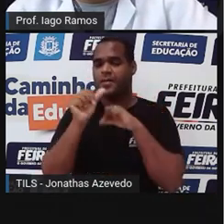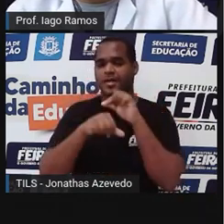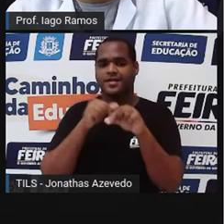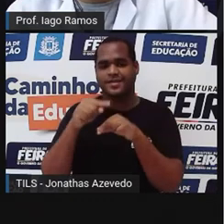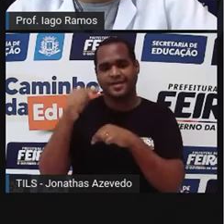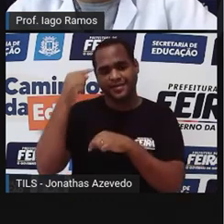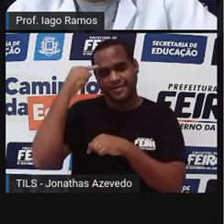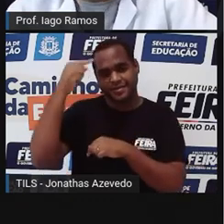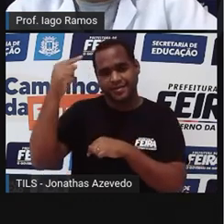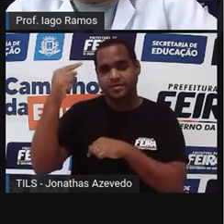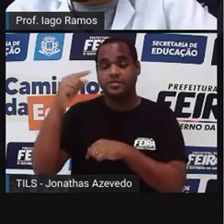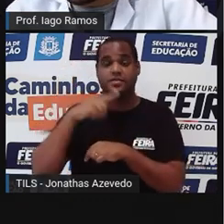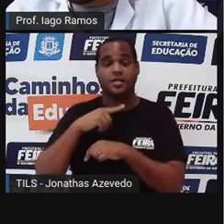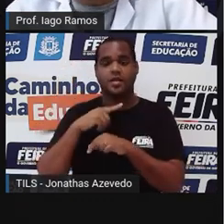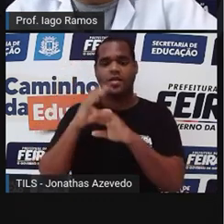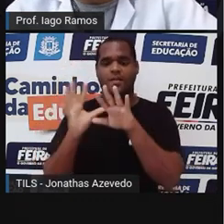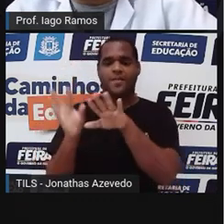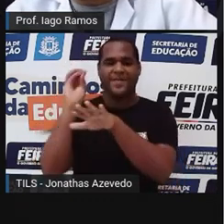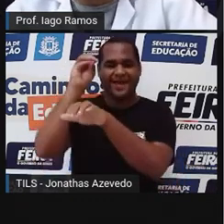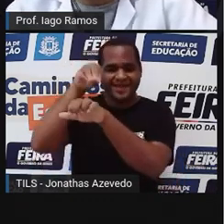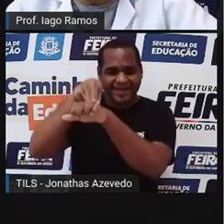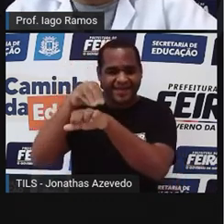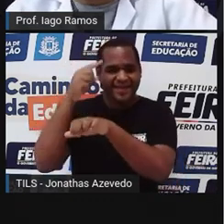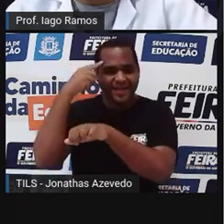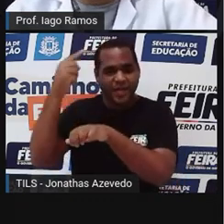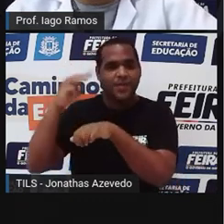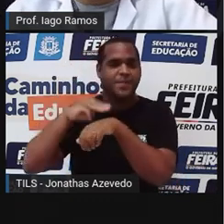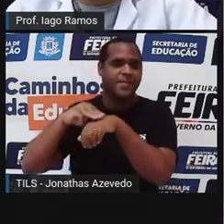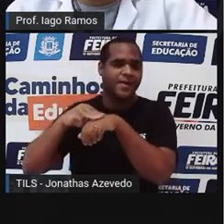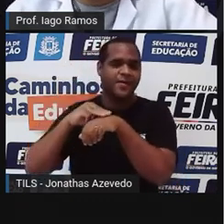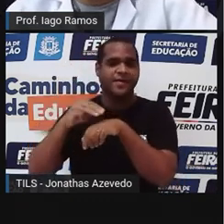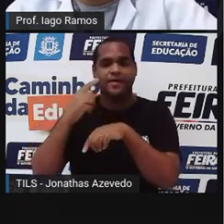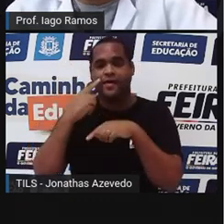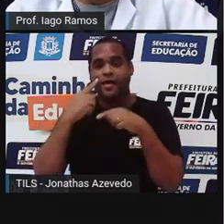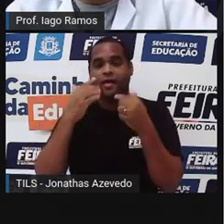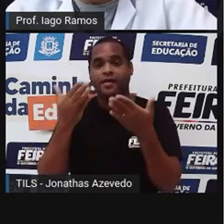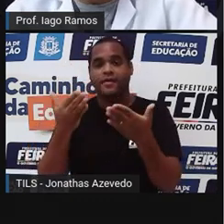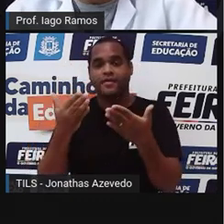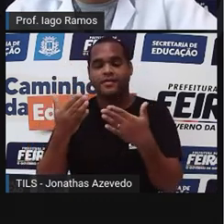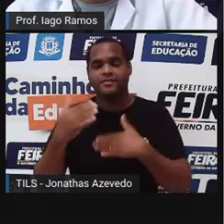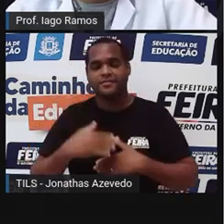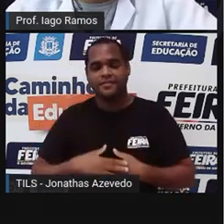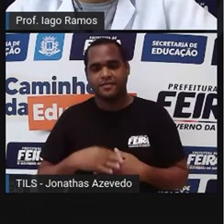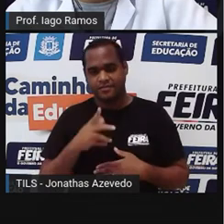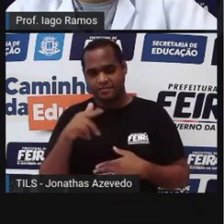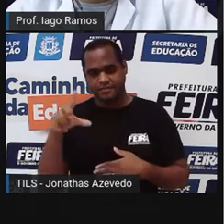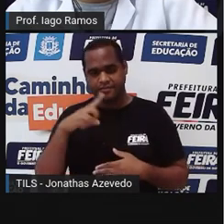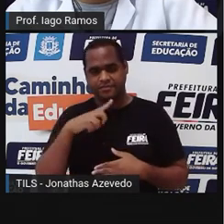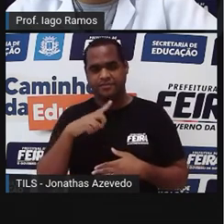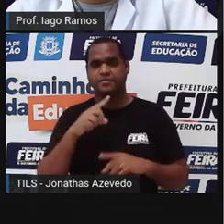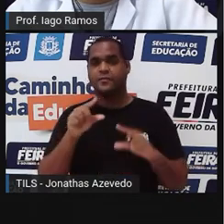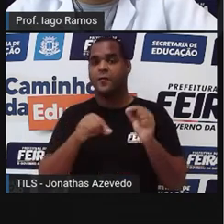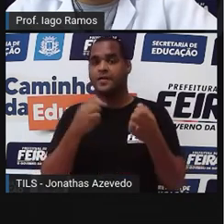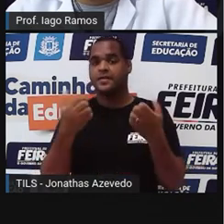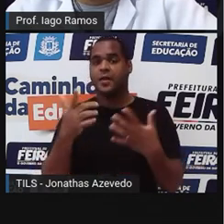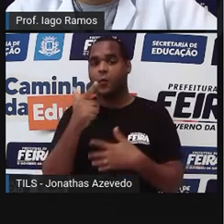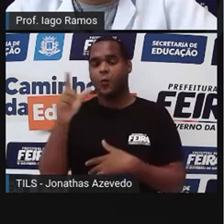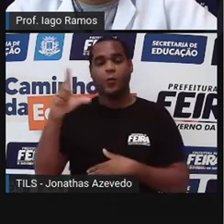parte azul e vou botar em cima da parte marrom. Olha só o que acontece. Outro retângulo eu vou conseguir fazer.